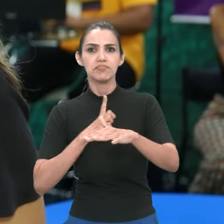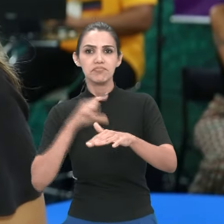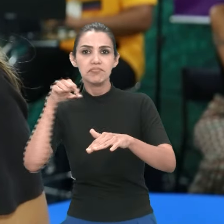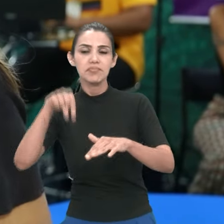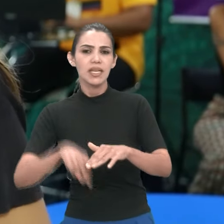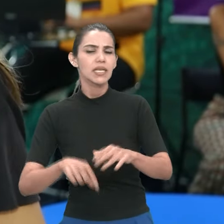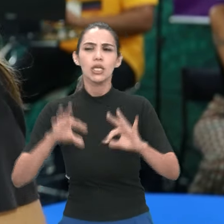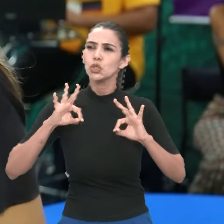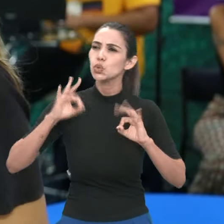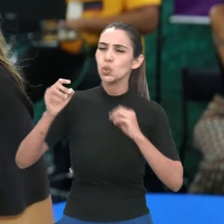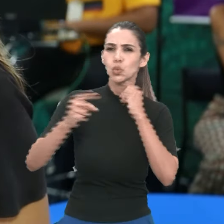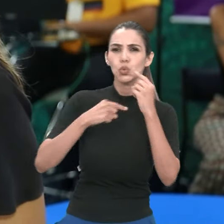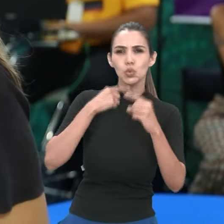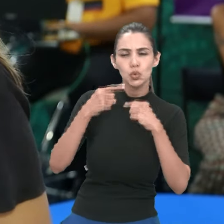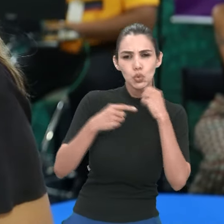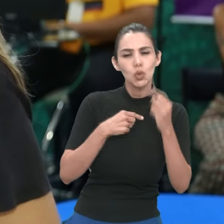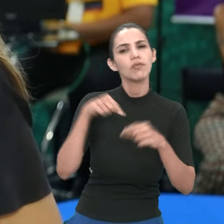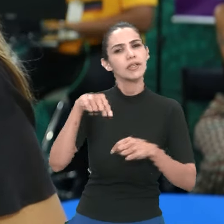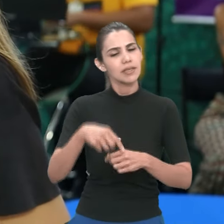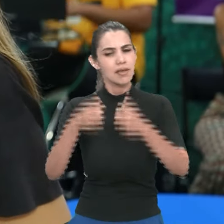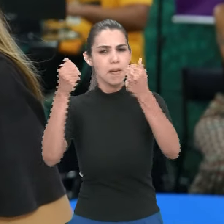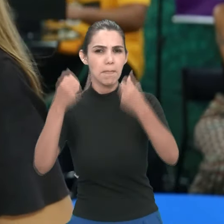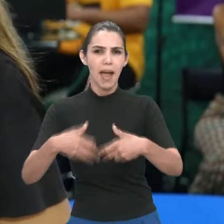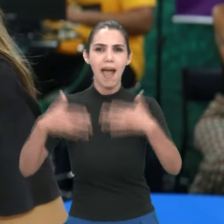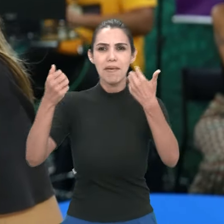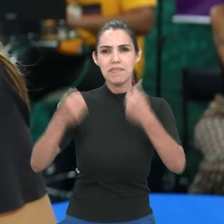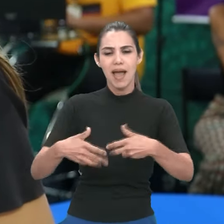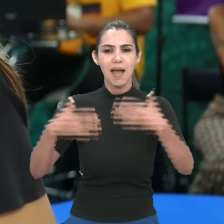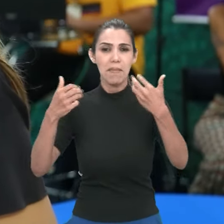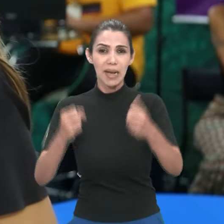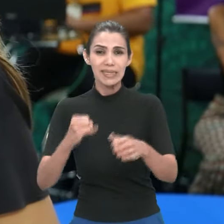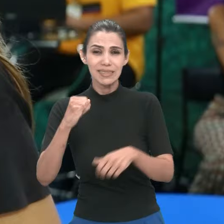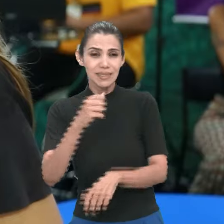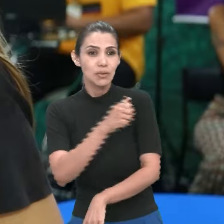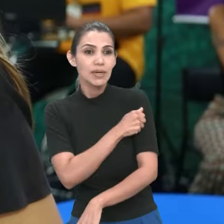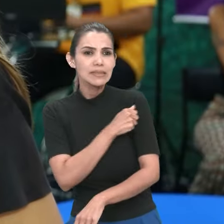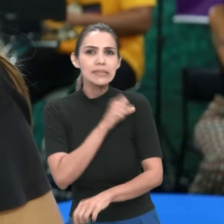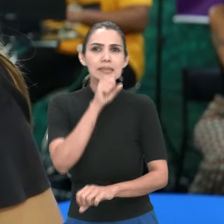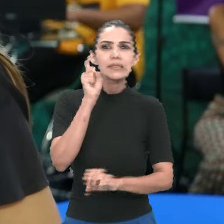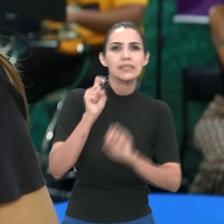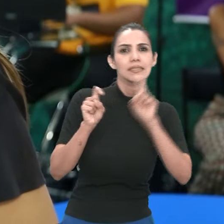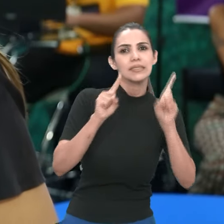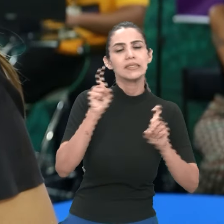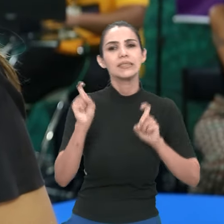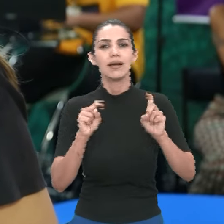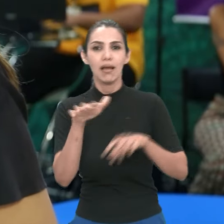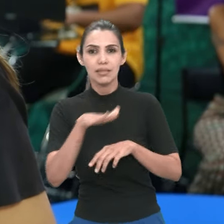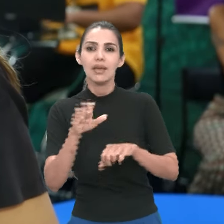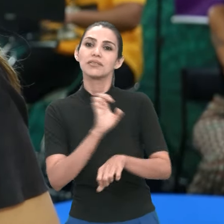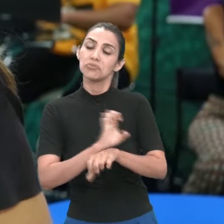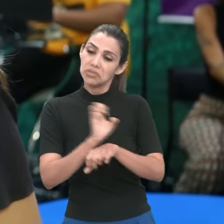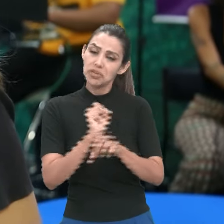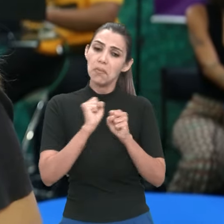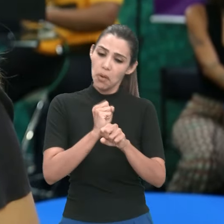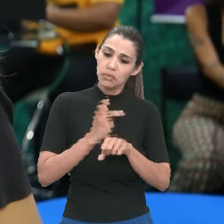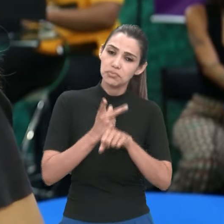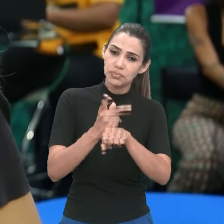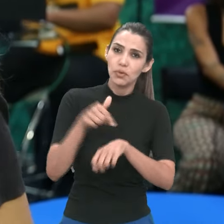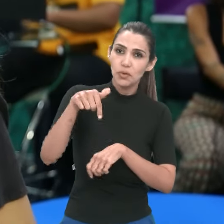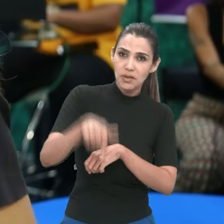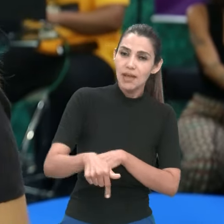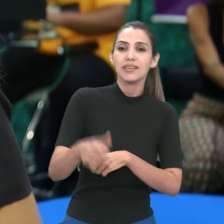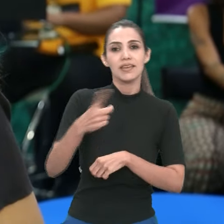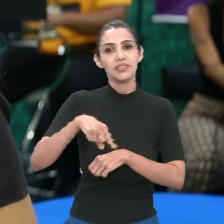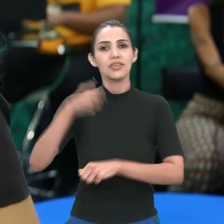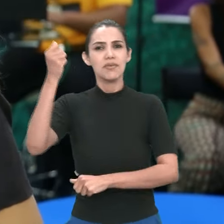todas as dúvidas e oportunidades que os estudantes podem ter no estágio não obrigatório. Então, nós teremos aí uma agenda extensa